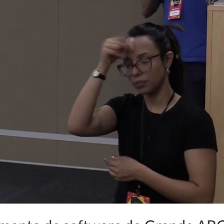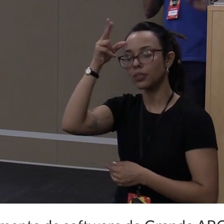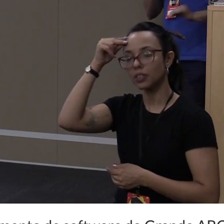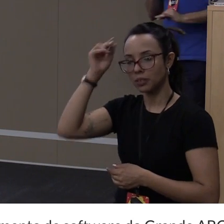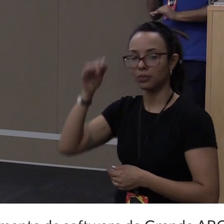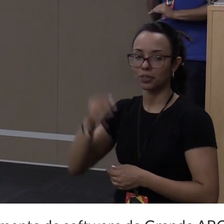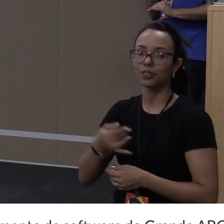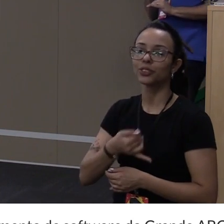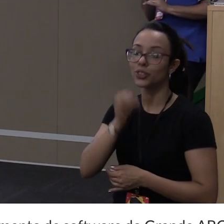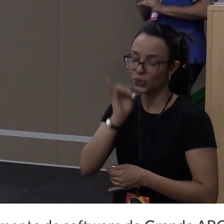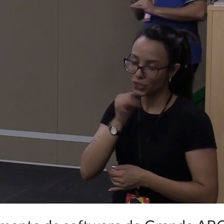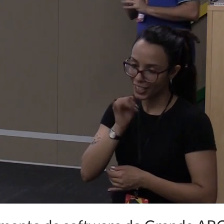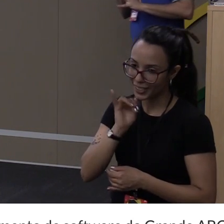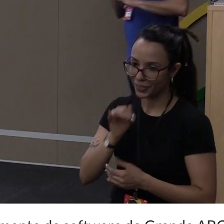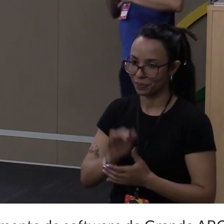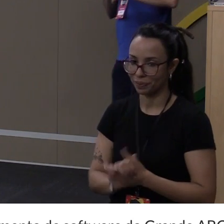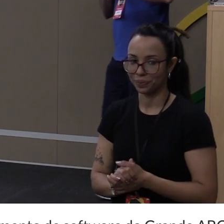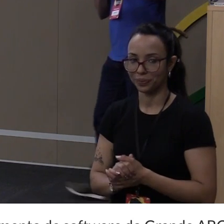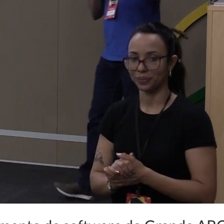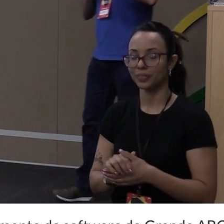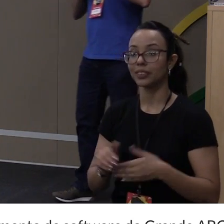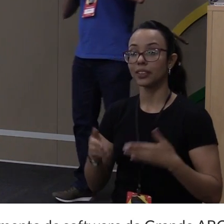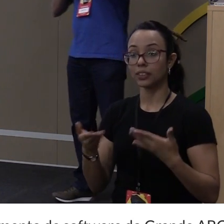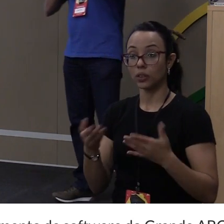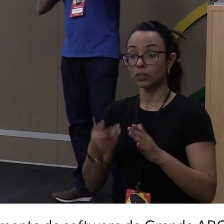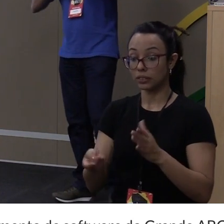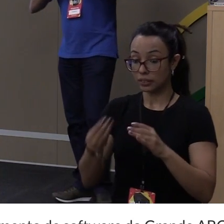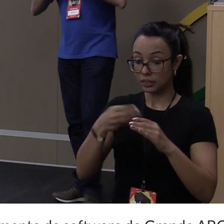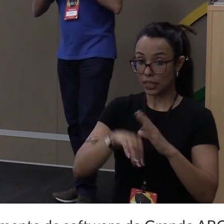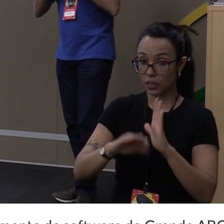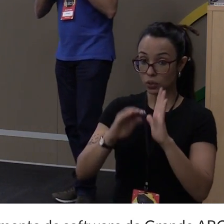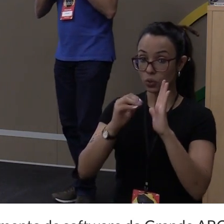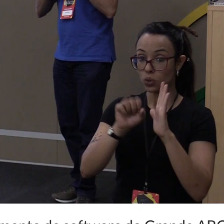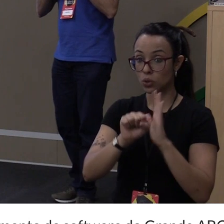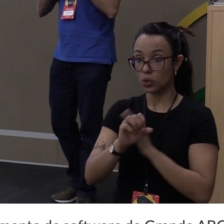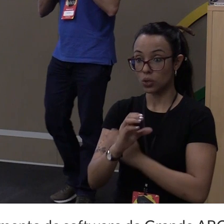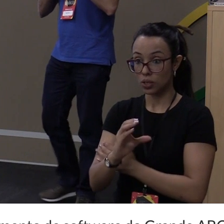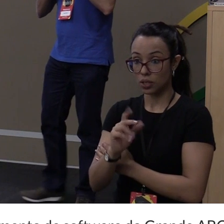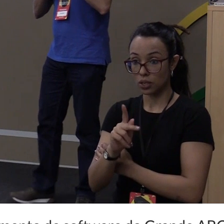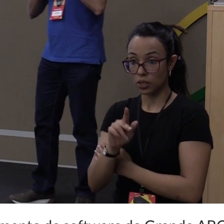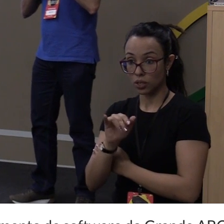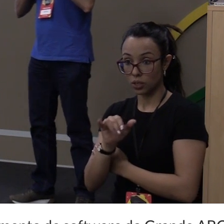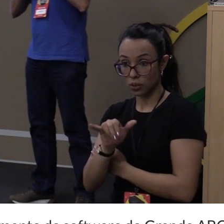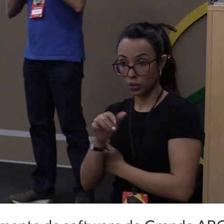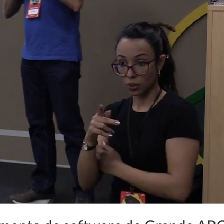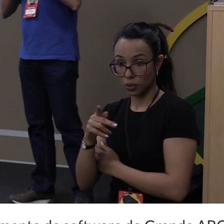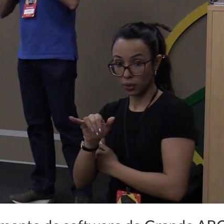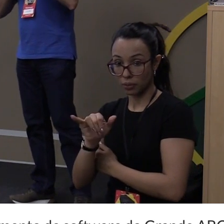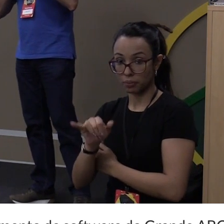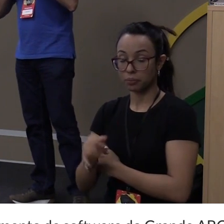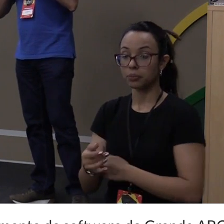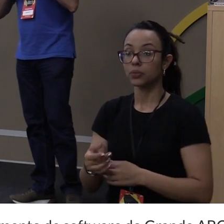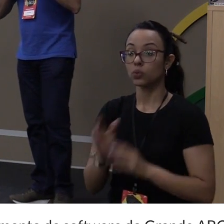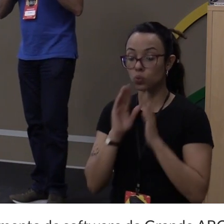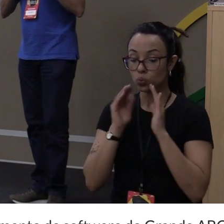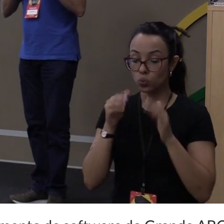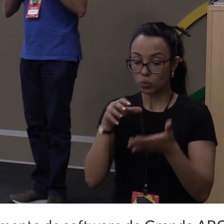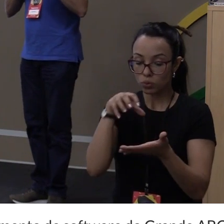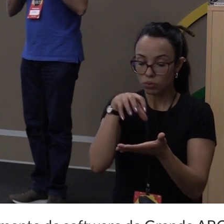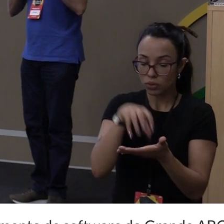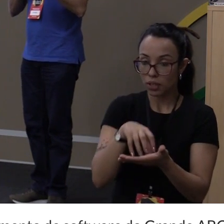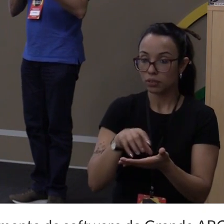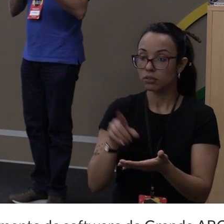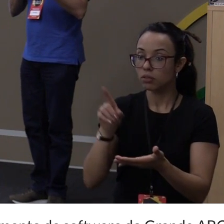No scrap, o centro do scrap está baseado no